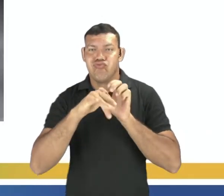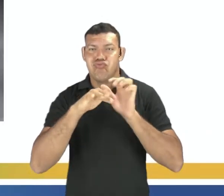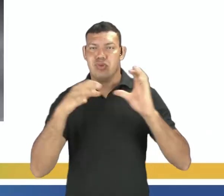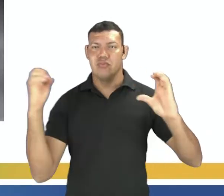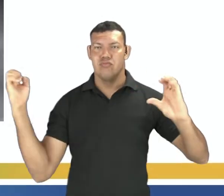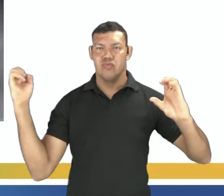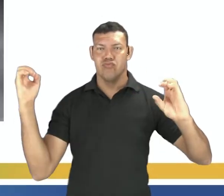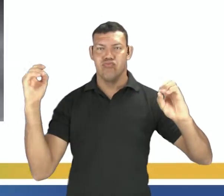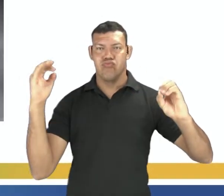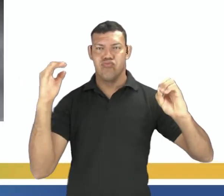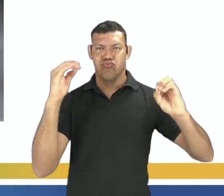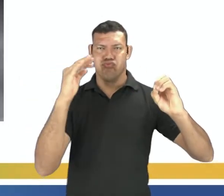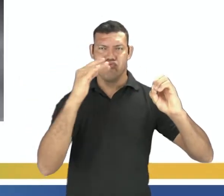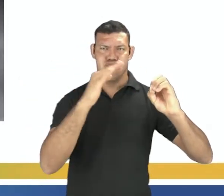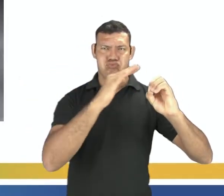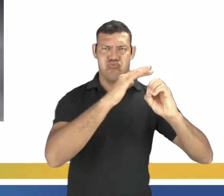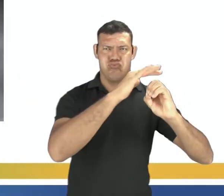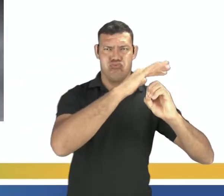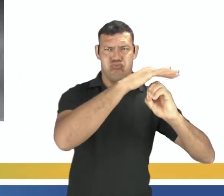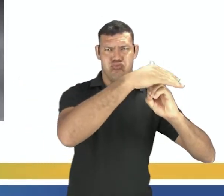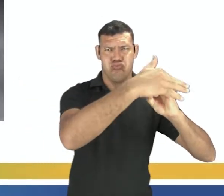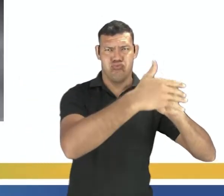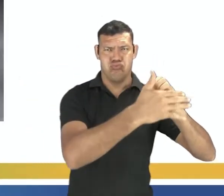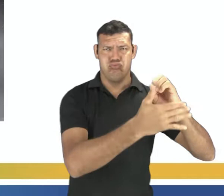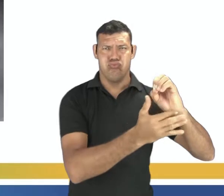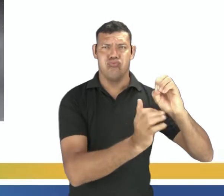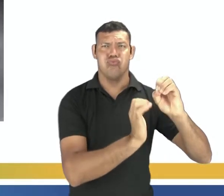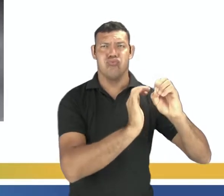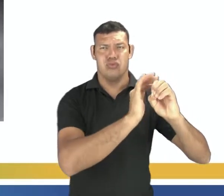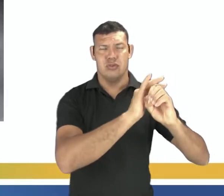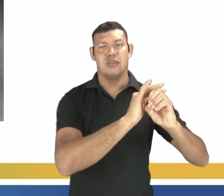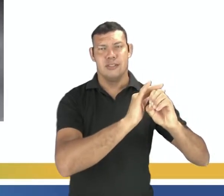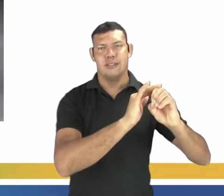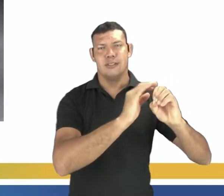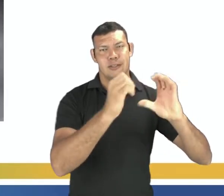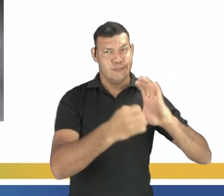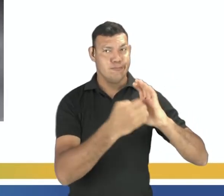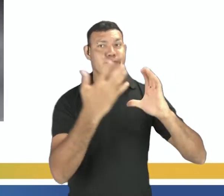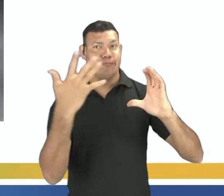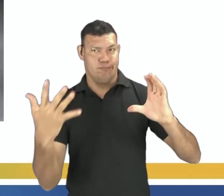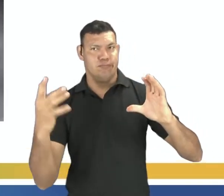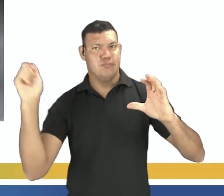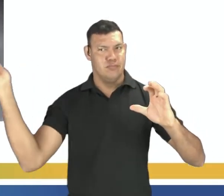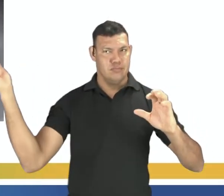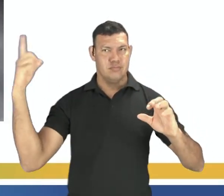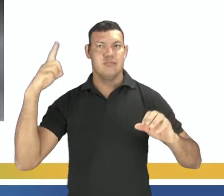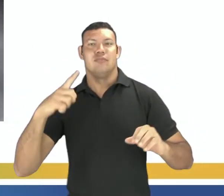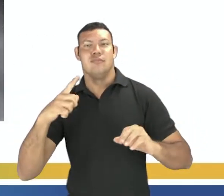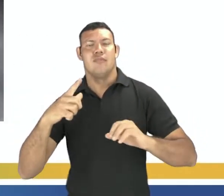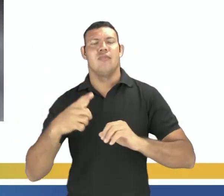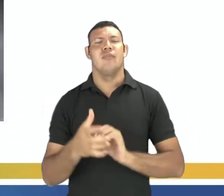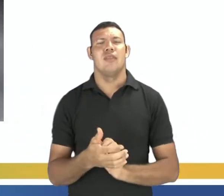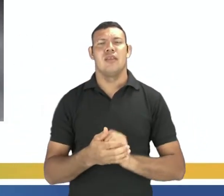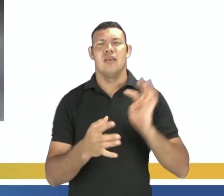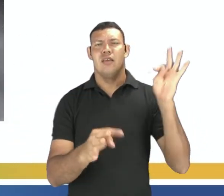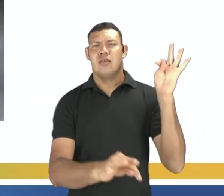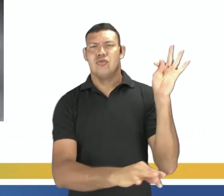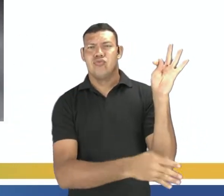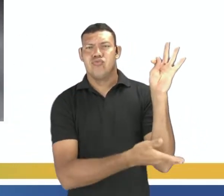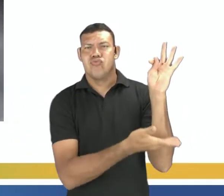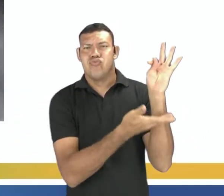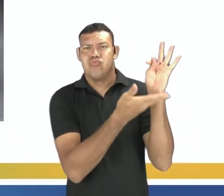planeta. E aí tem aí também algumas características do Sol, como a sua temperatura